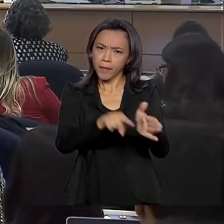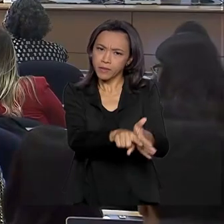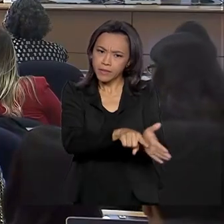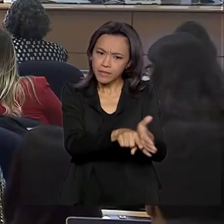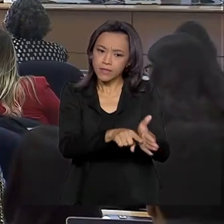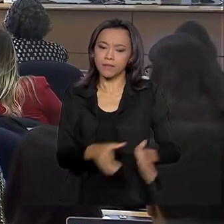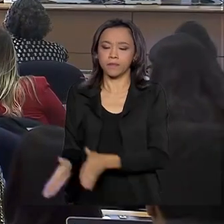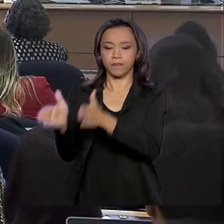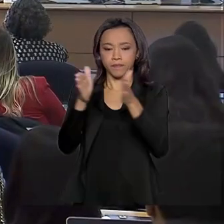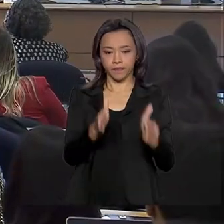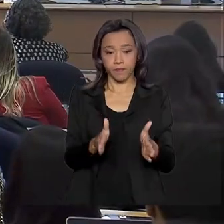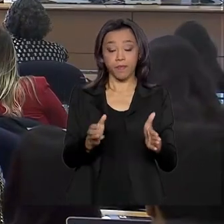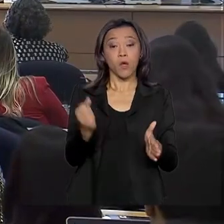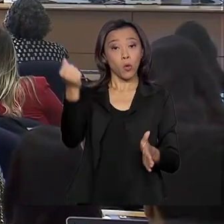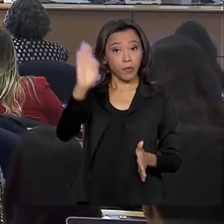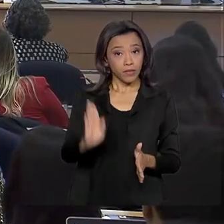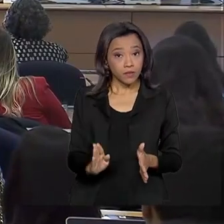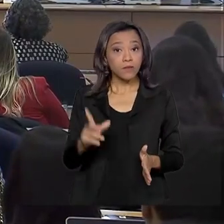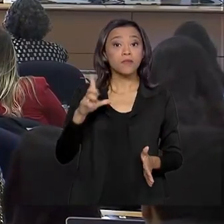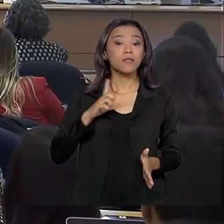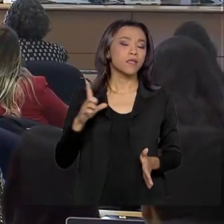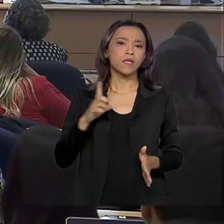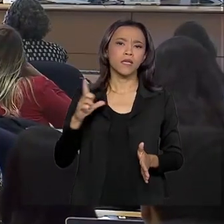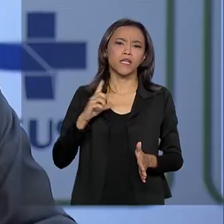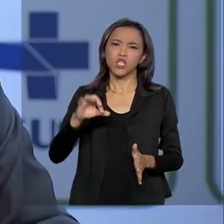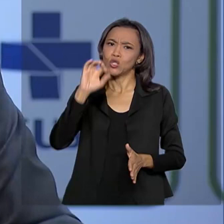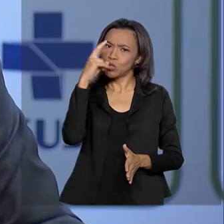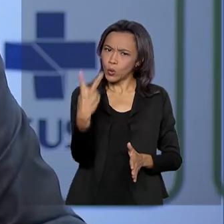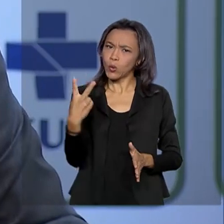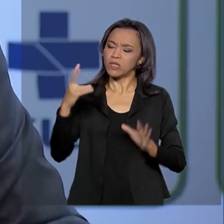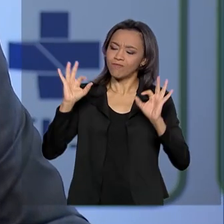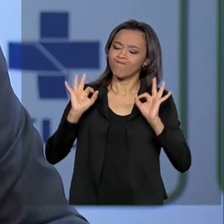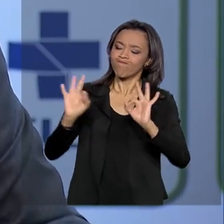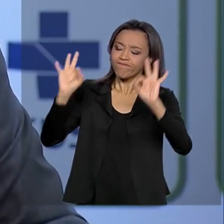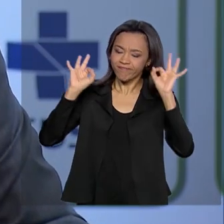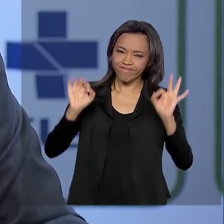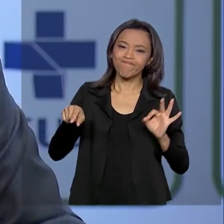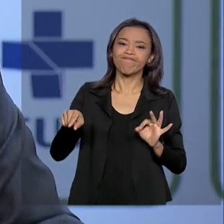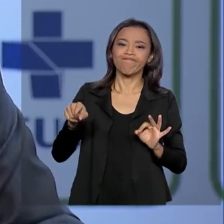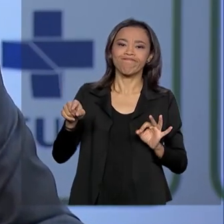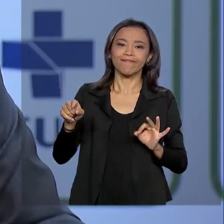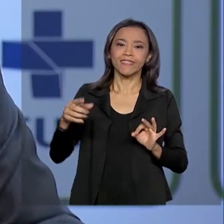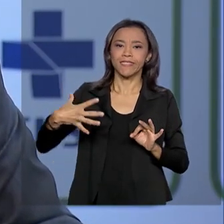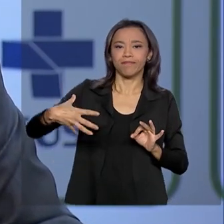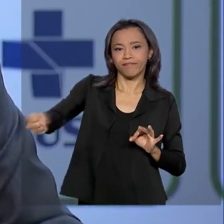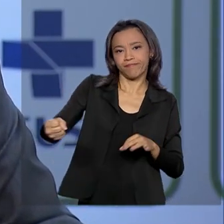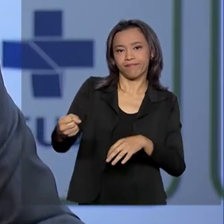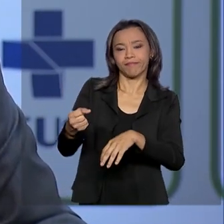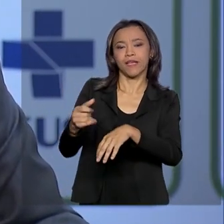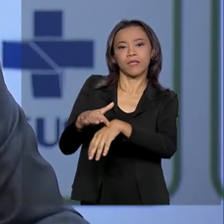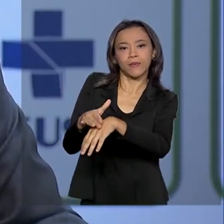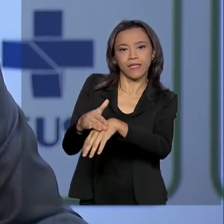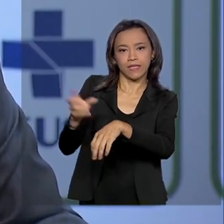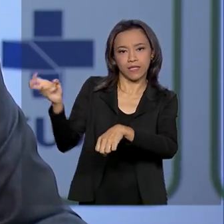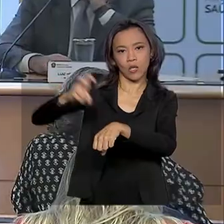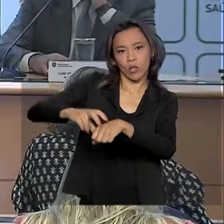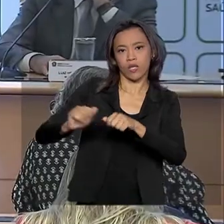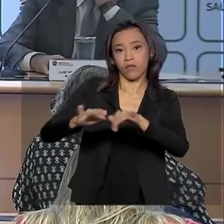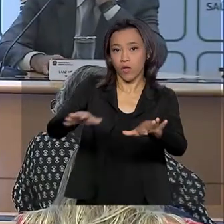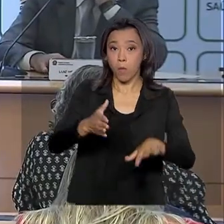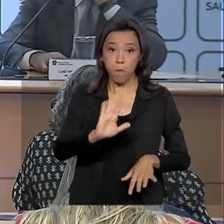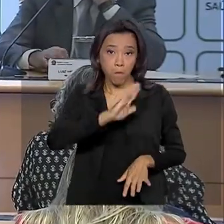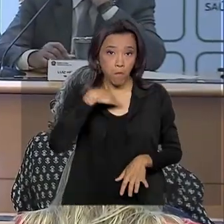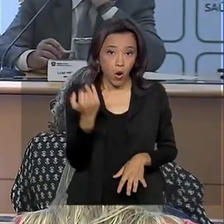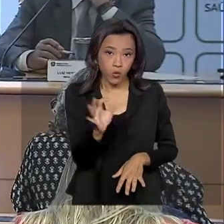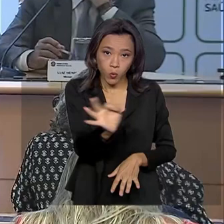O Brasil mantém o total de dois casos confirmados do novo coronavírus sem nenhuma morte. Os